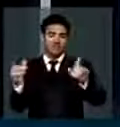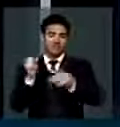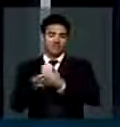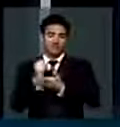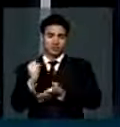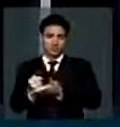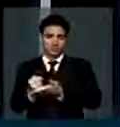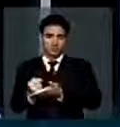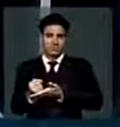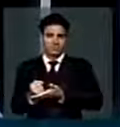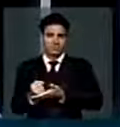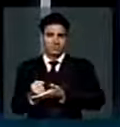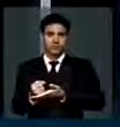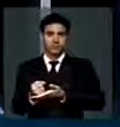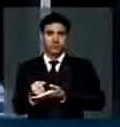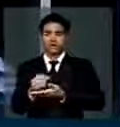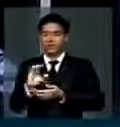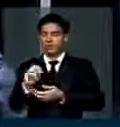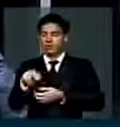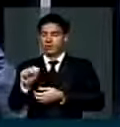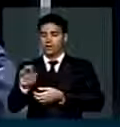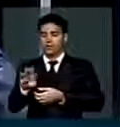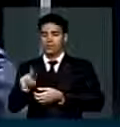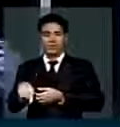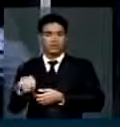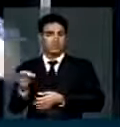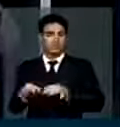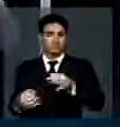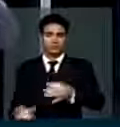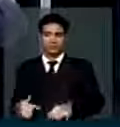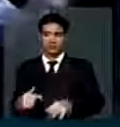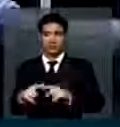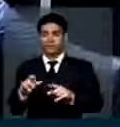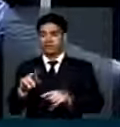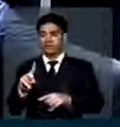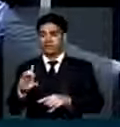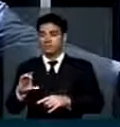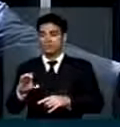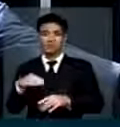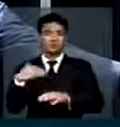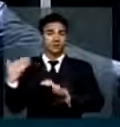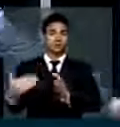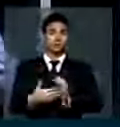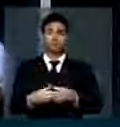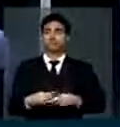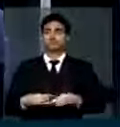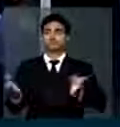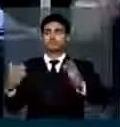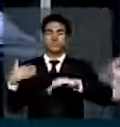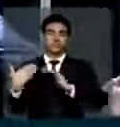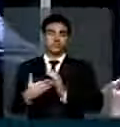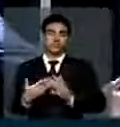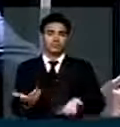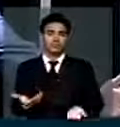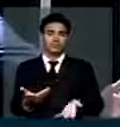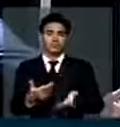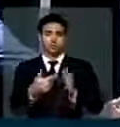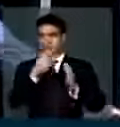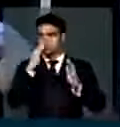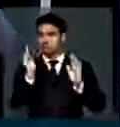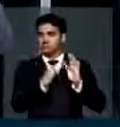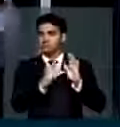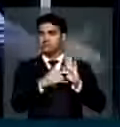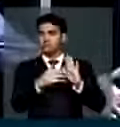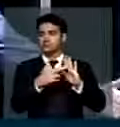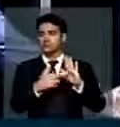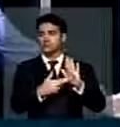da Conab, o que é injusto. E não podemos, porque daqui a pouco vamos instalar o RDC para tudo, deputado Costa Ferreira. E aí você esquece a lei de